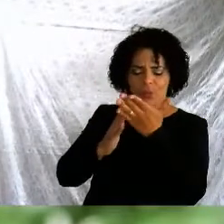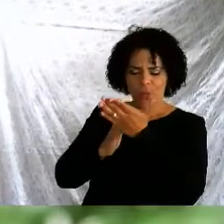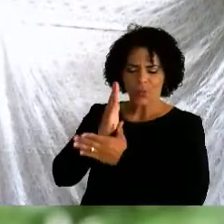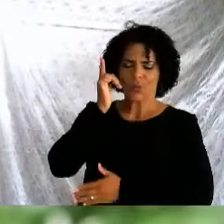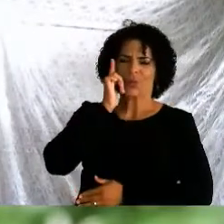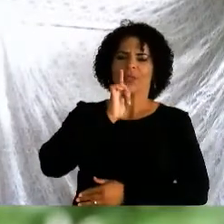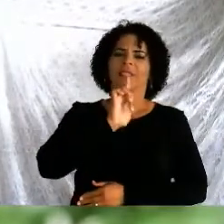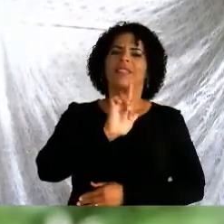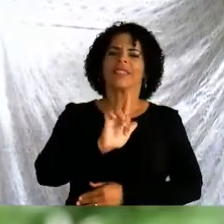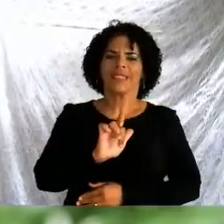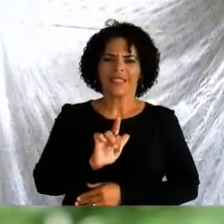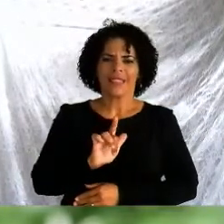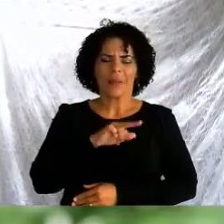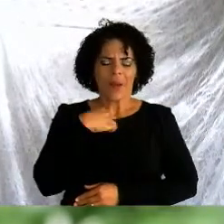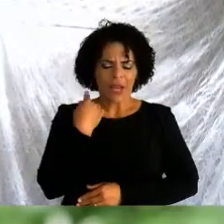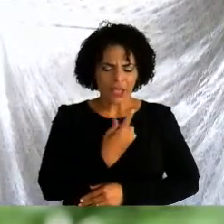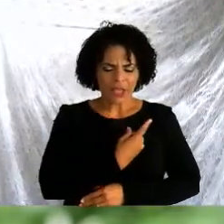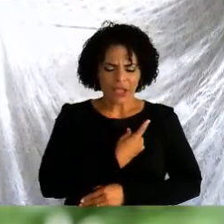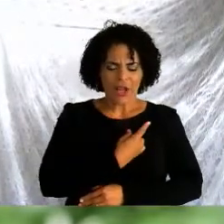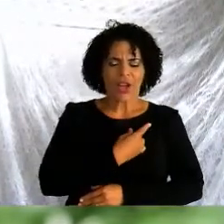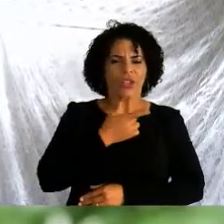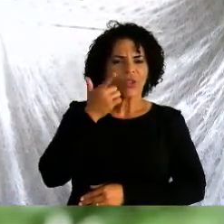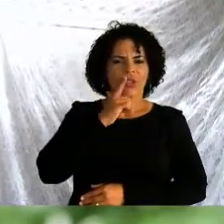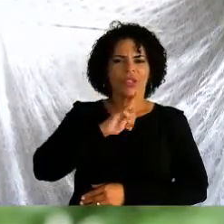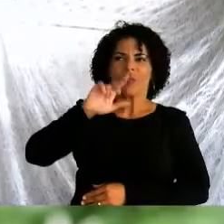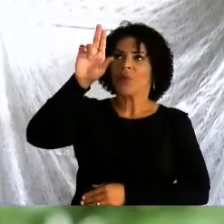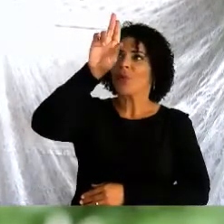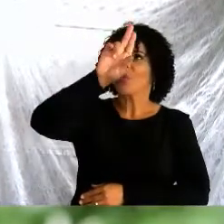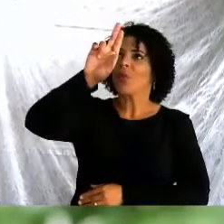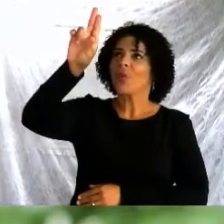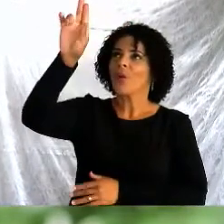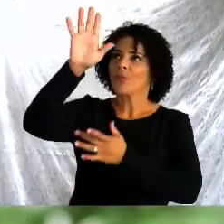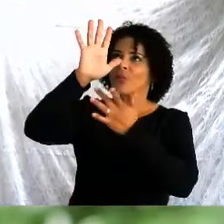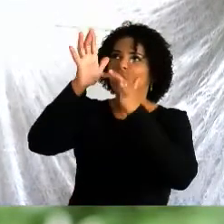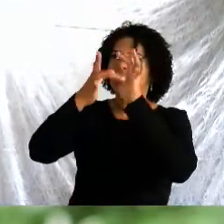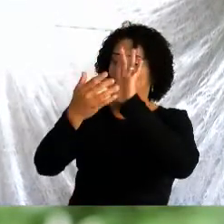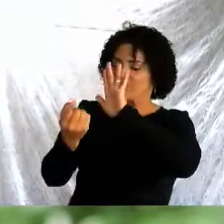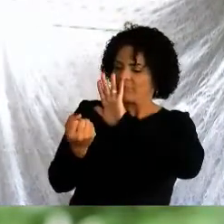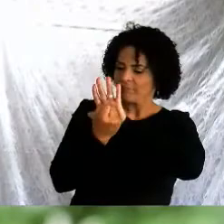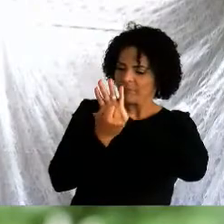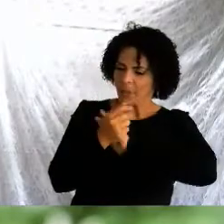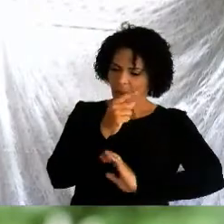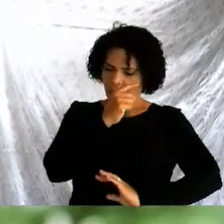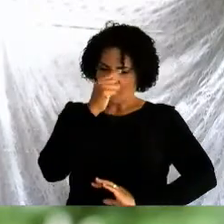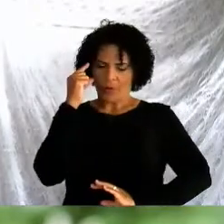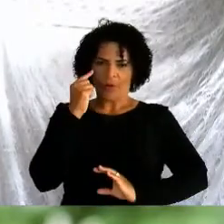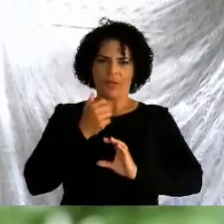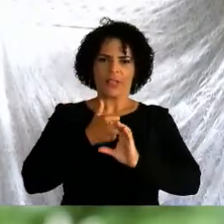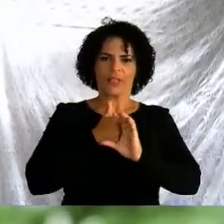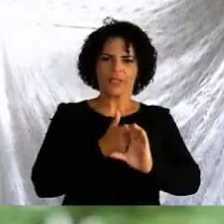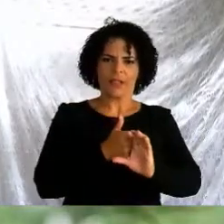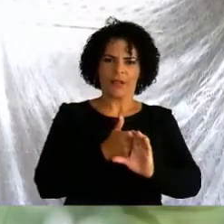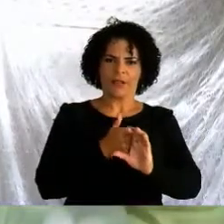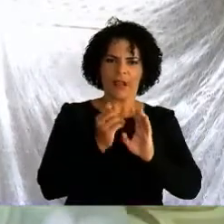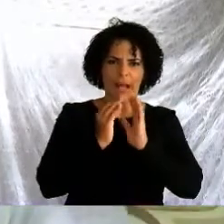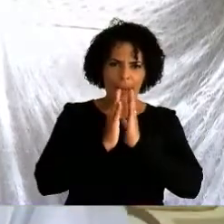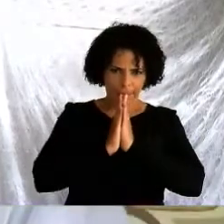sejamos dignos do nome que trazemos. Assim seja. Amém.